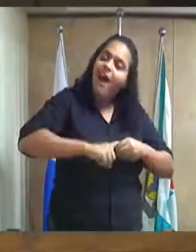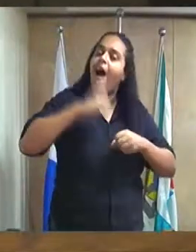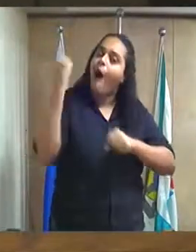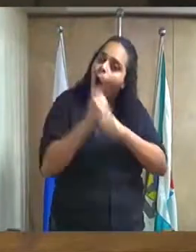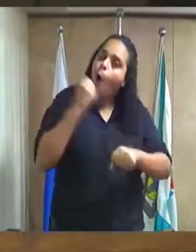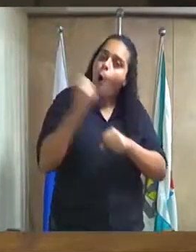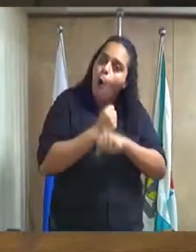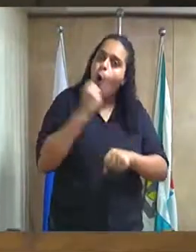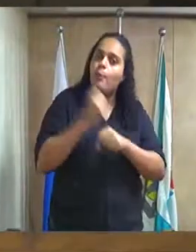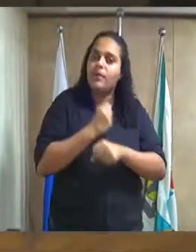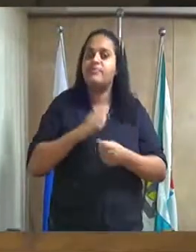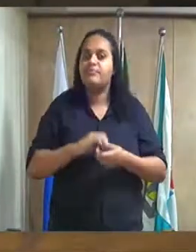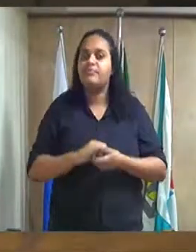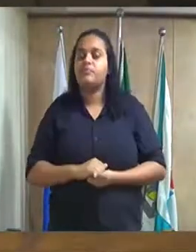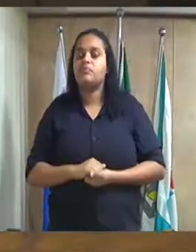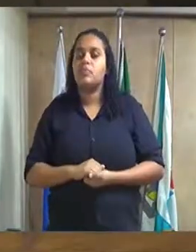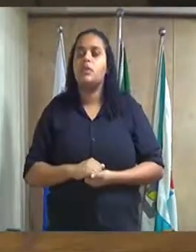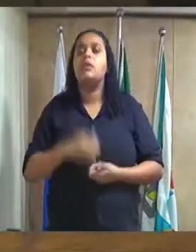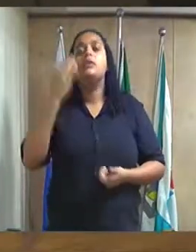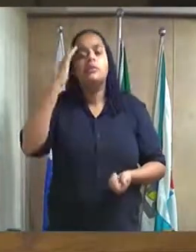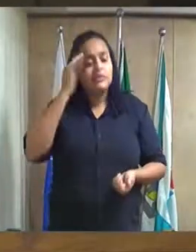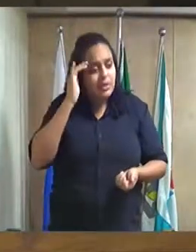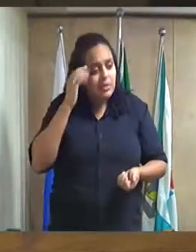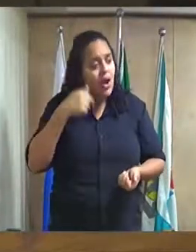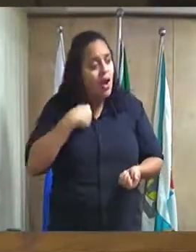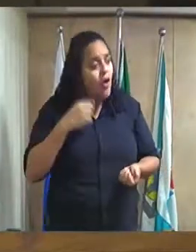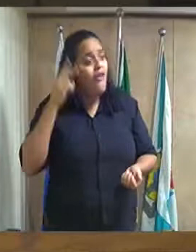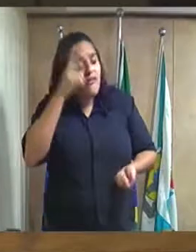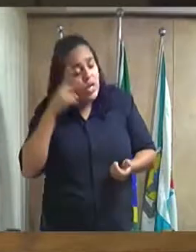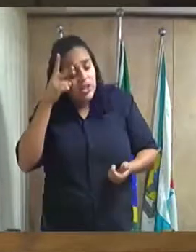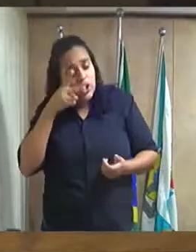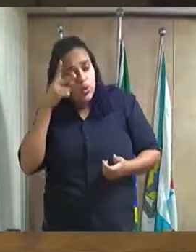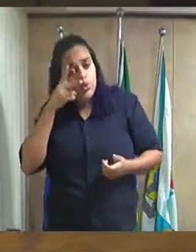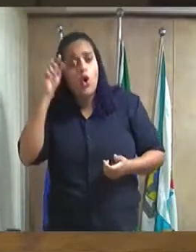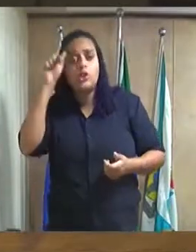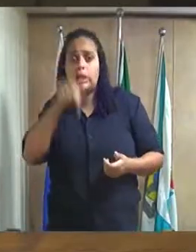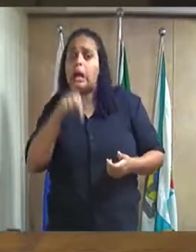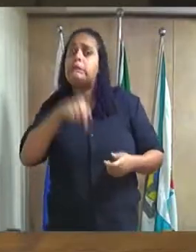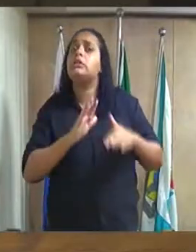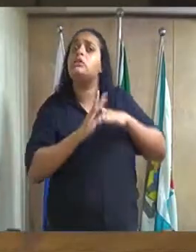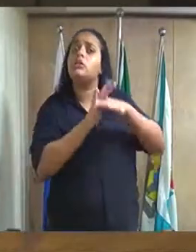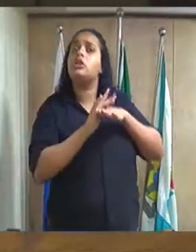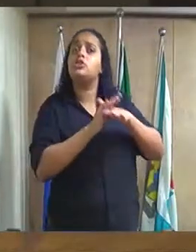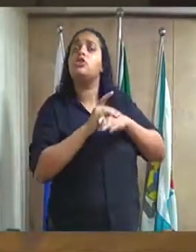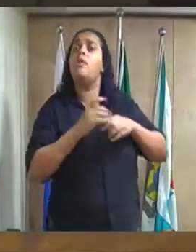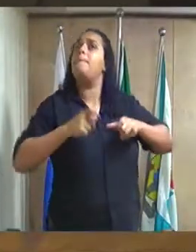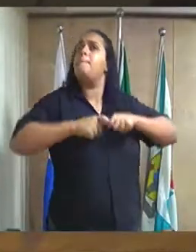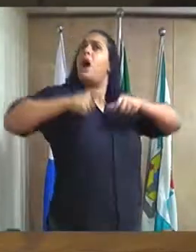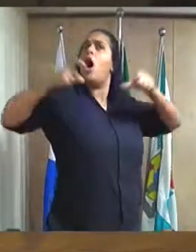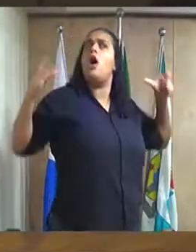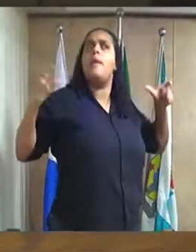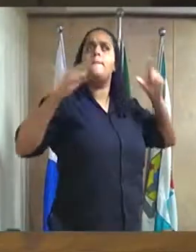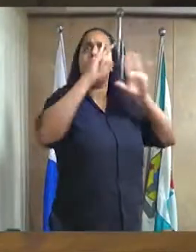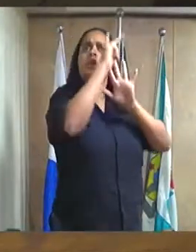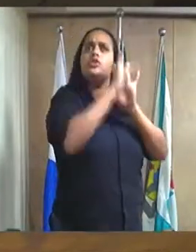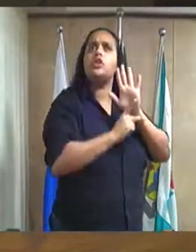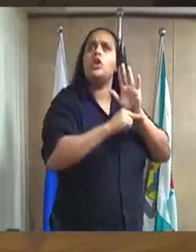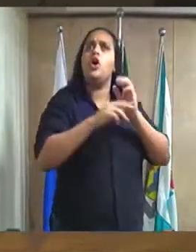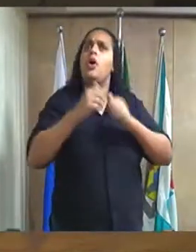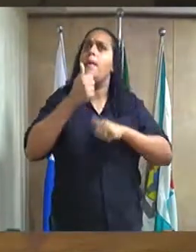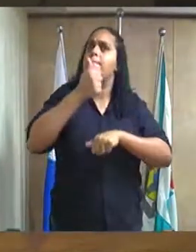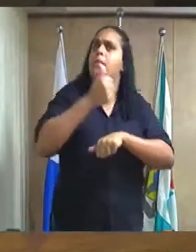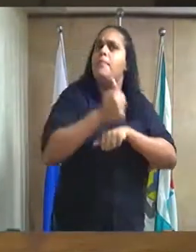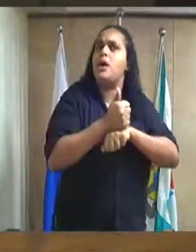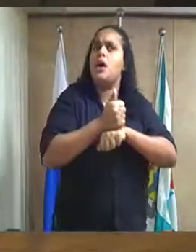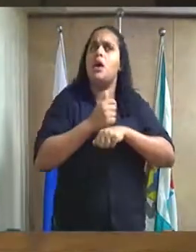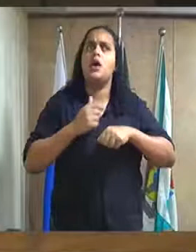é o nosso tocante. Não entendo que eu sou vereador de Duque de Caxias, os grandes projetos do primeiro, do segundo, terceiro, quarto